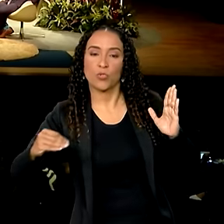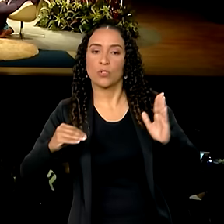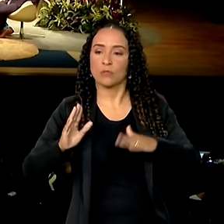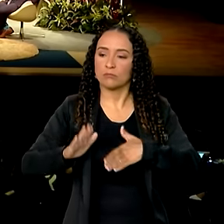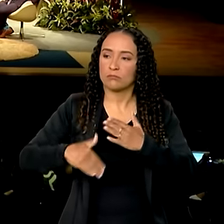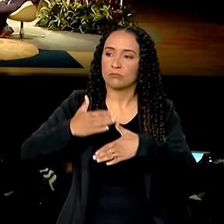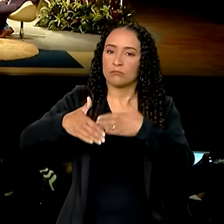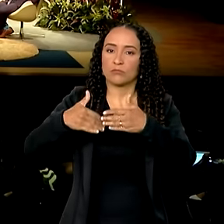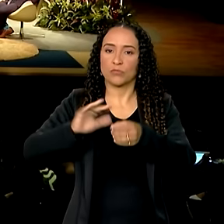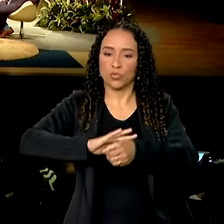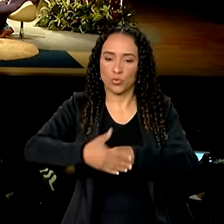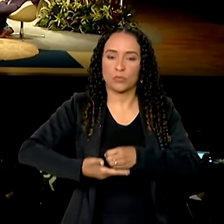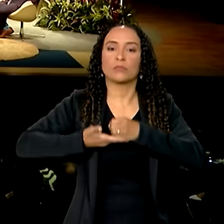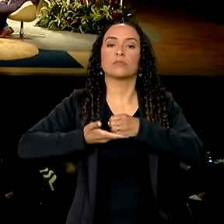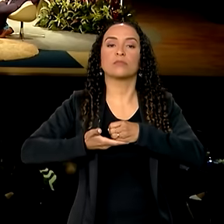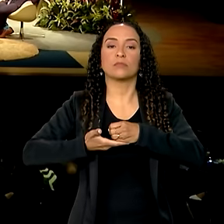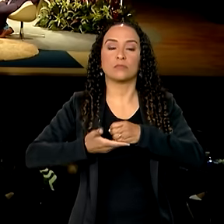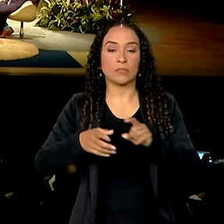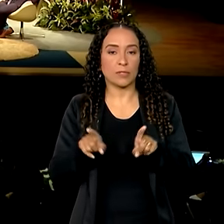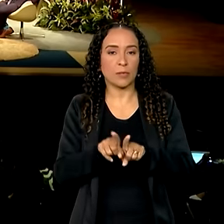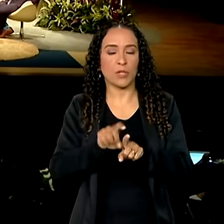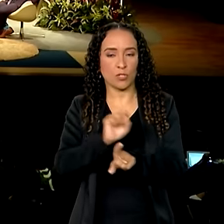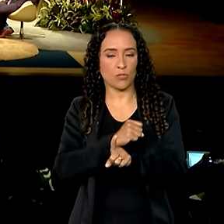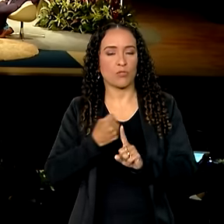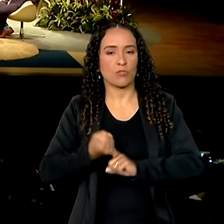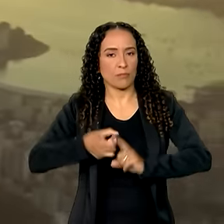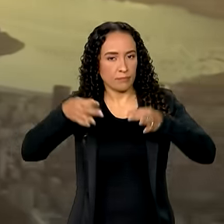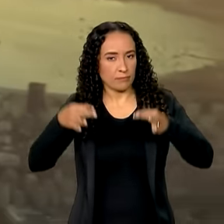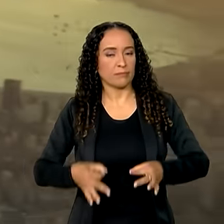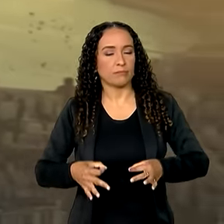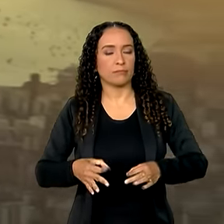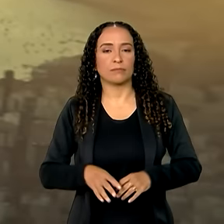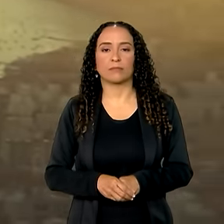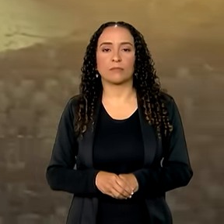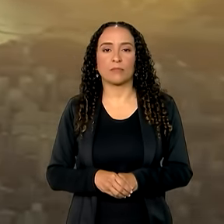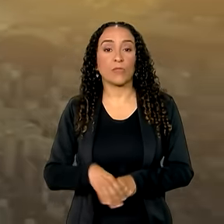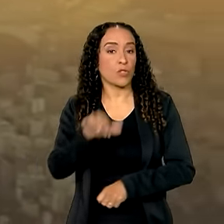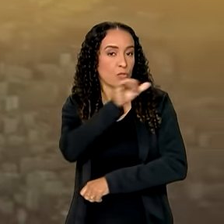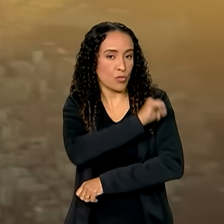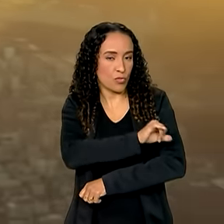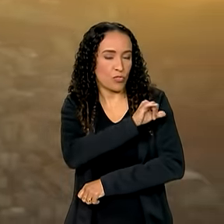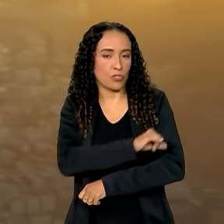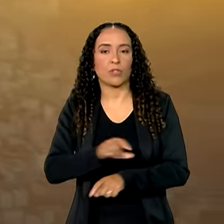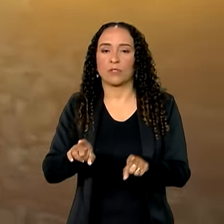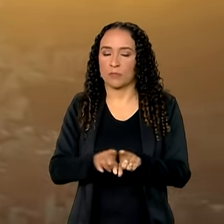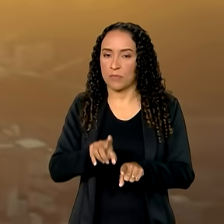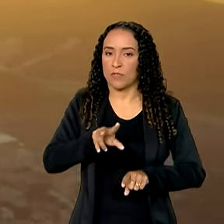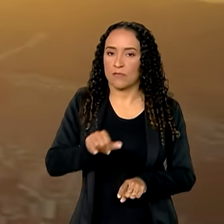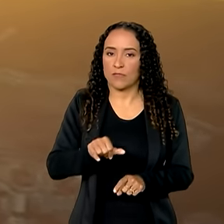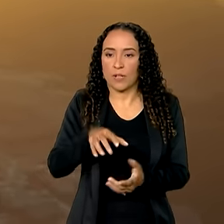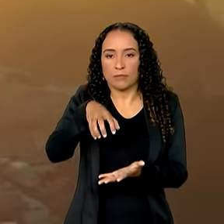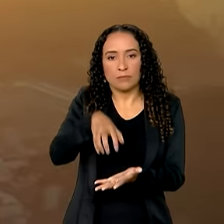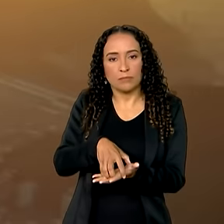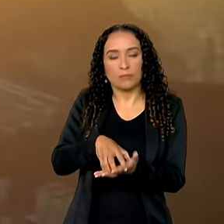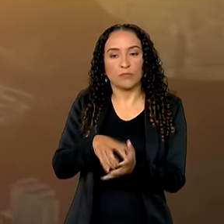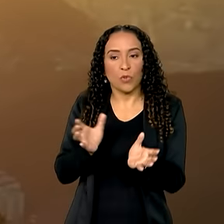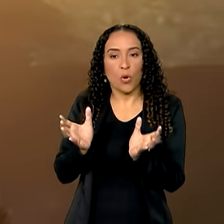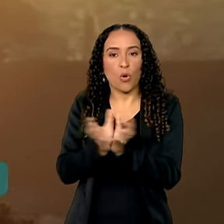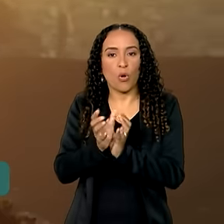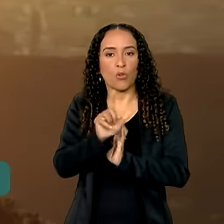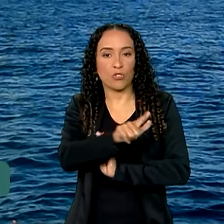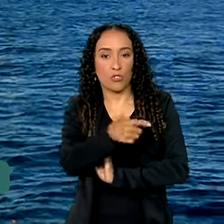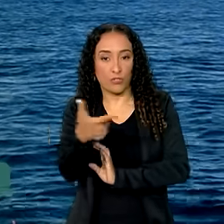desenvolvimento sustentável e socialmente justo. O Rio de Janeiro, que também vai sediar a cúpula do